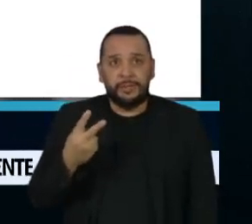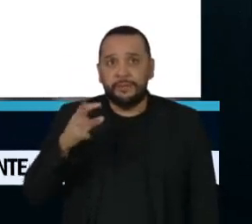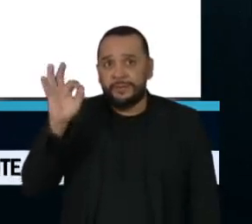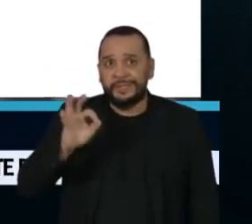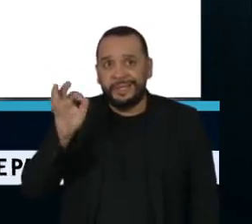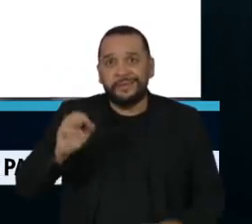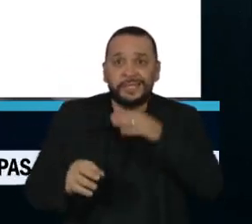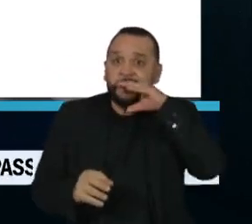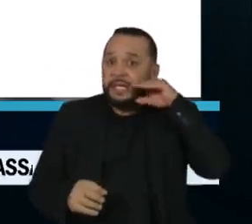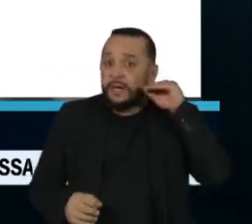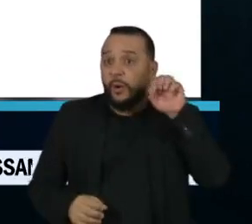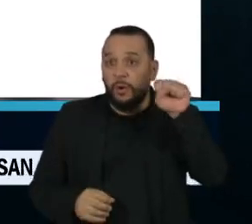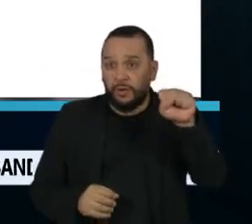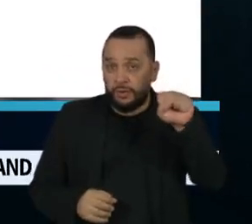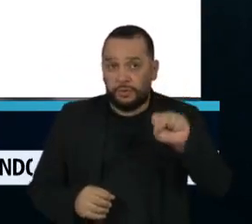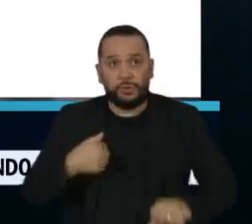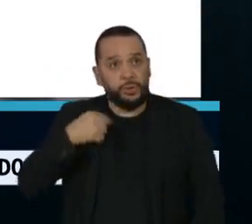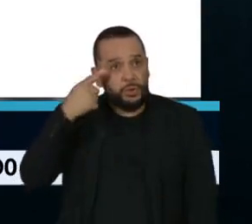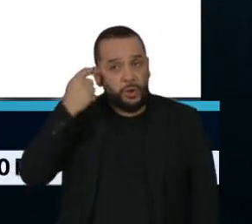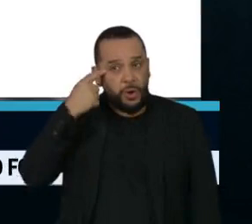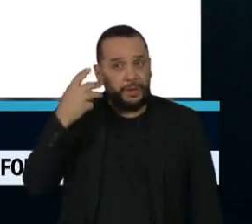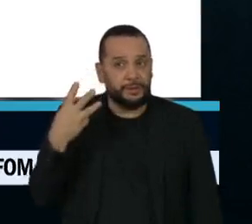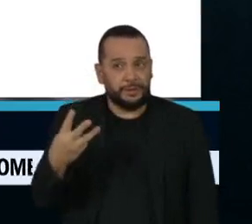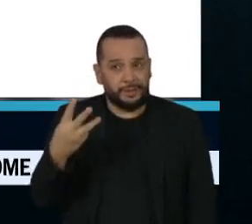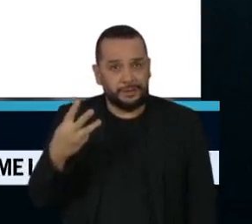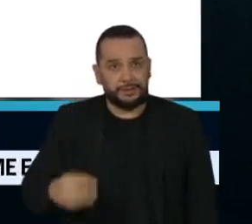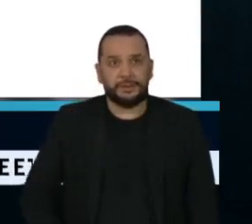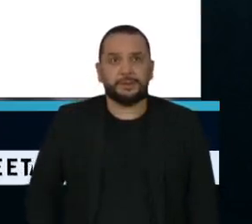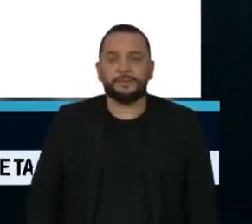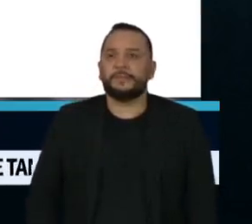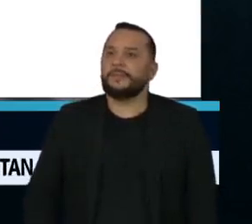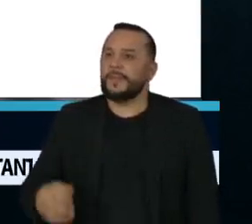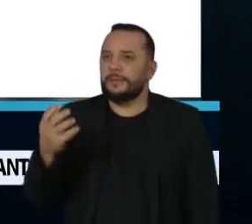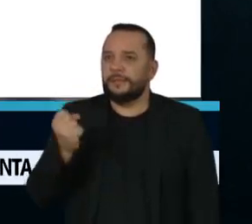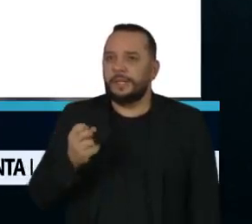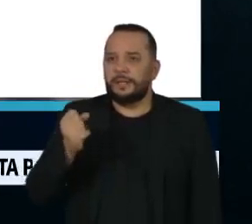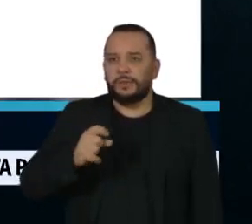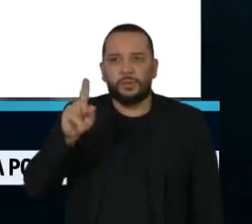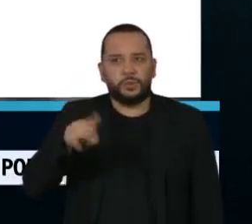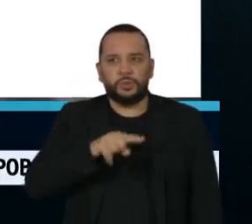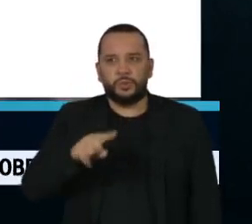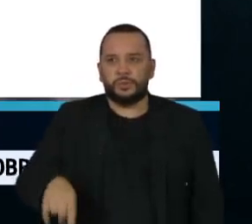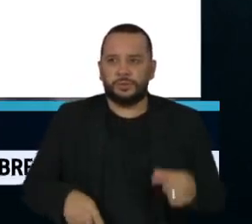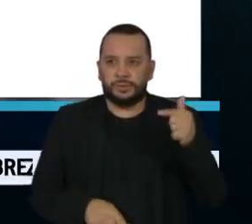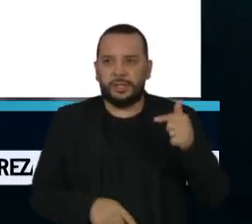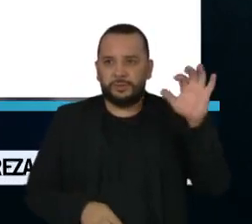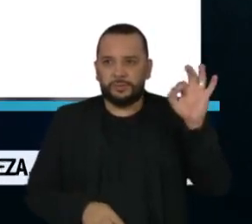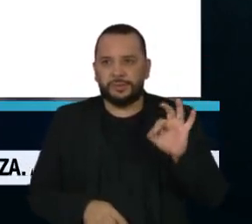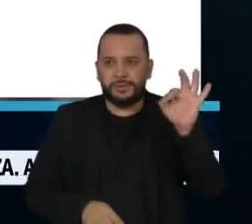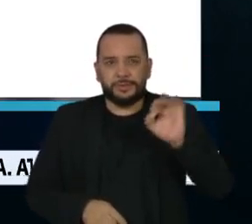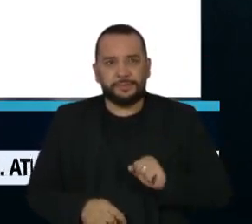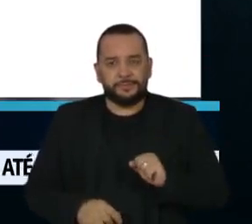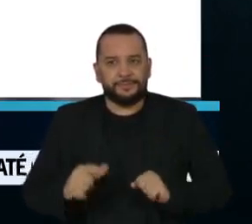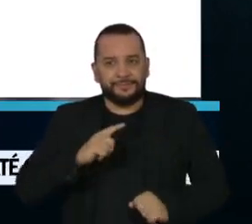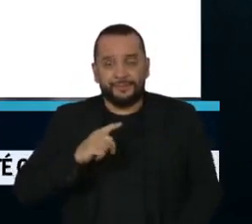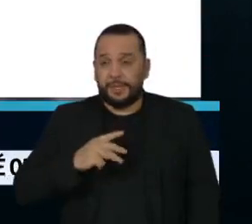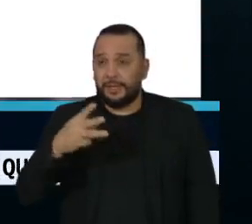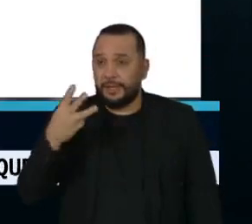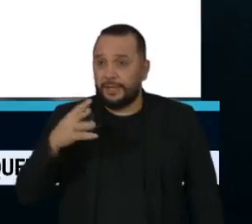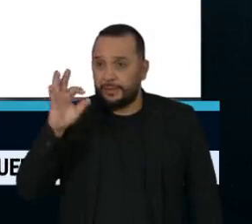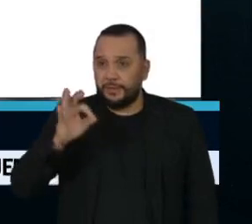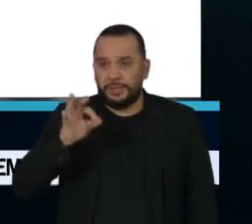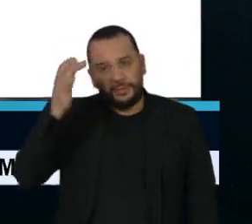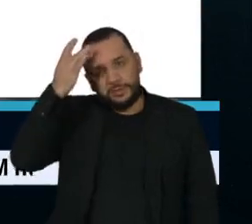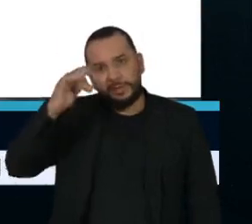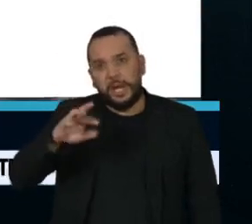Ciro tem 8%, Dória 3%, Brancos e Nulos são 7%, 3% não sabem